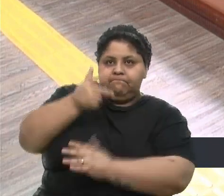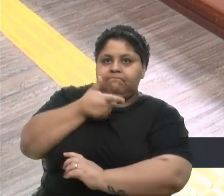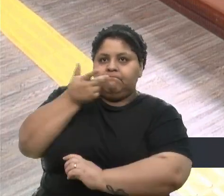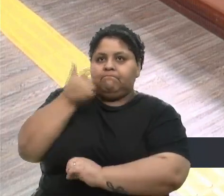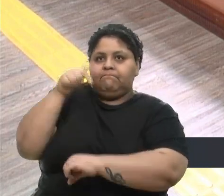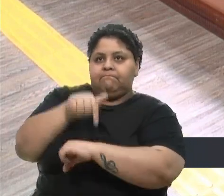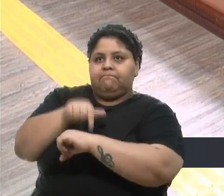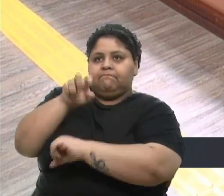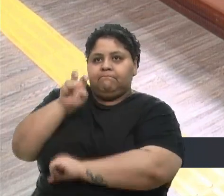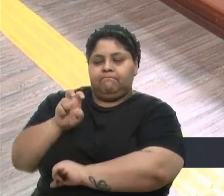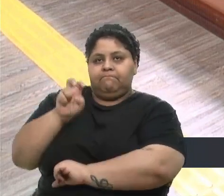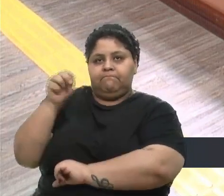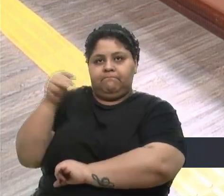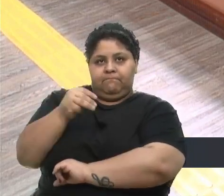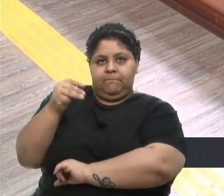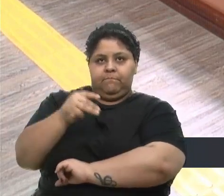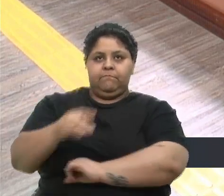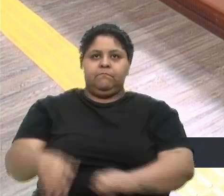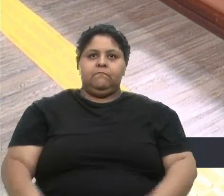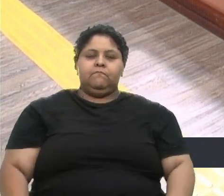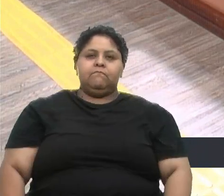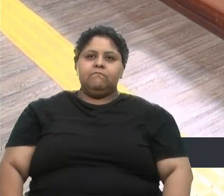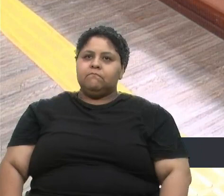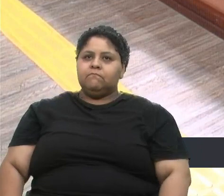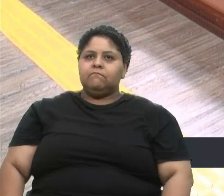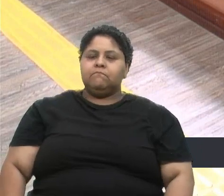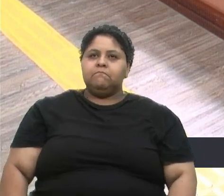tempo de até cinco minutos.